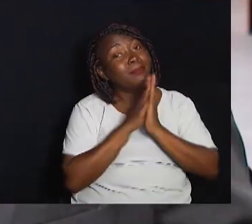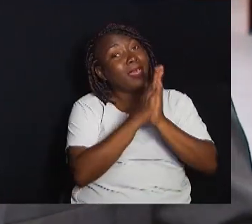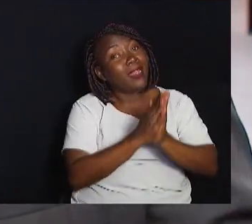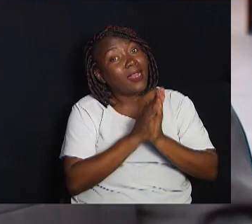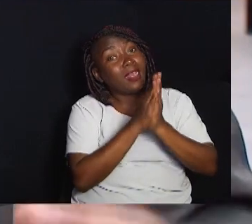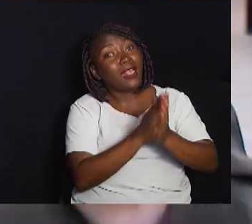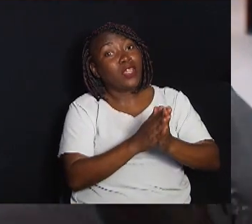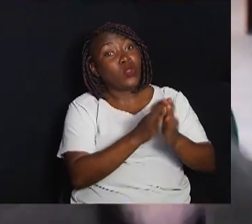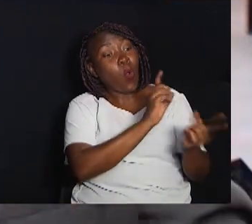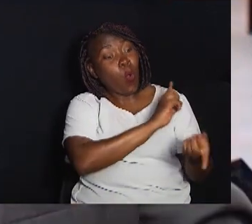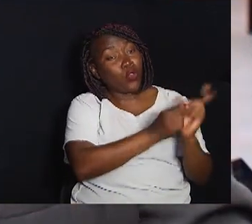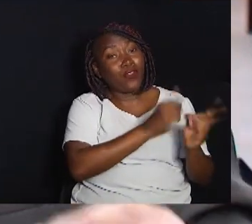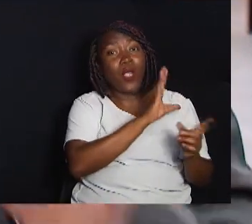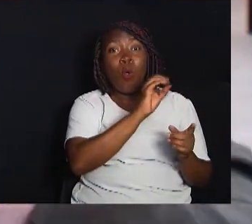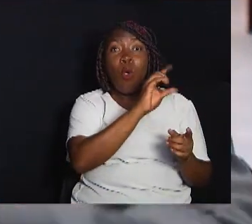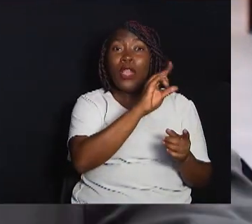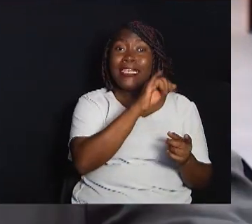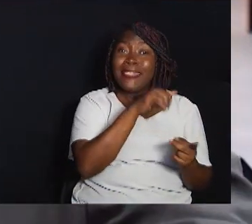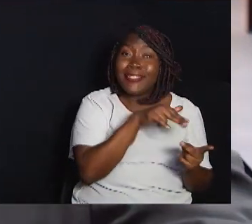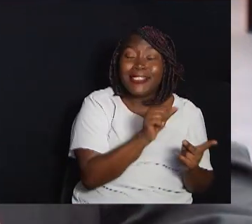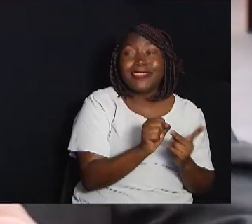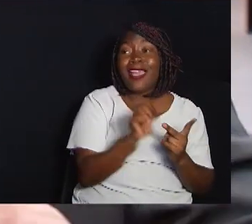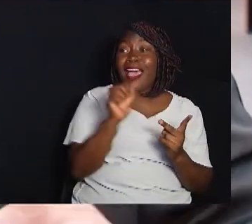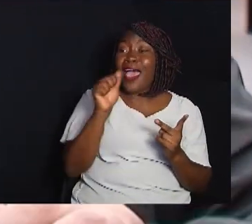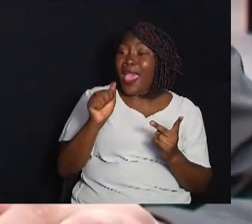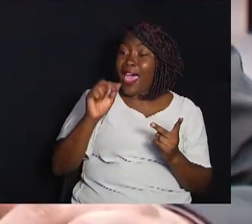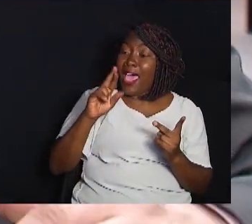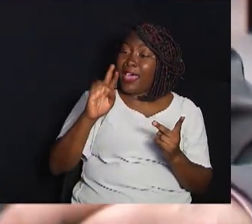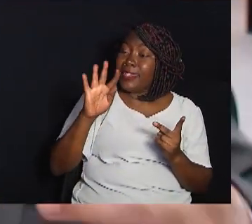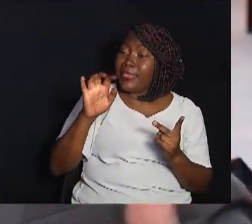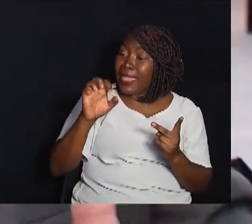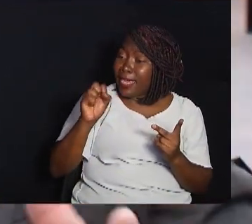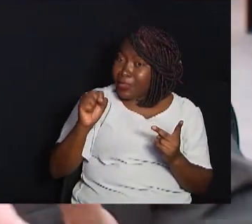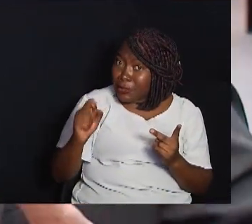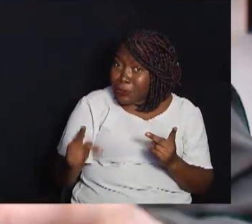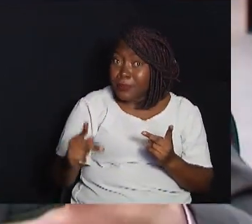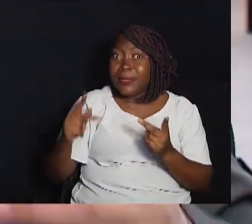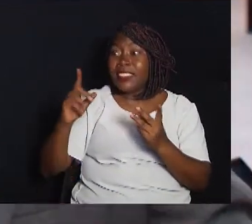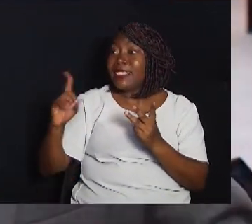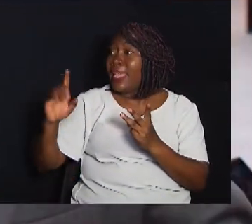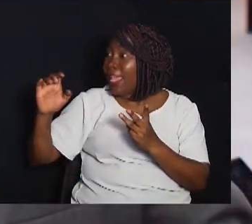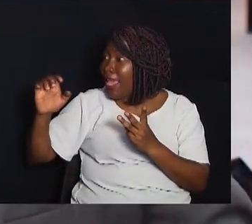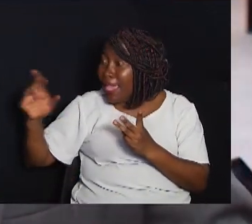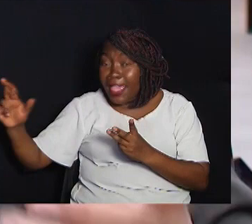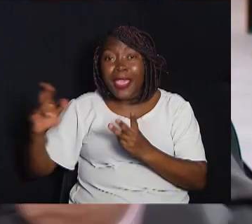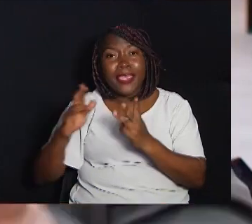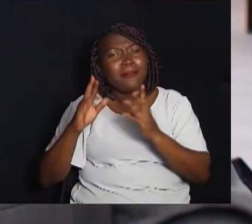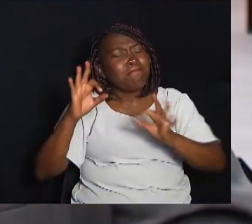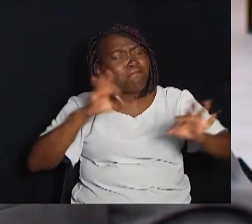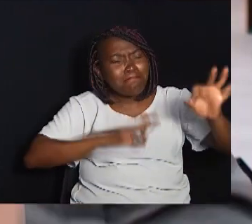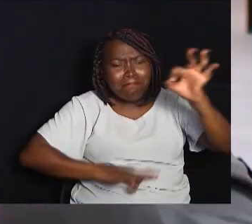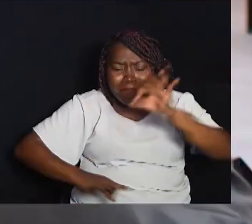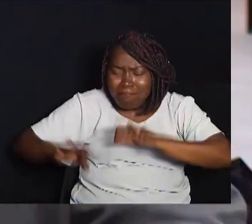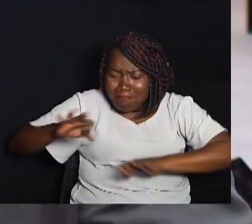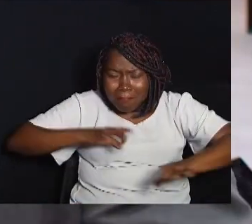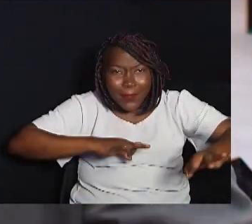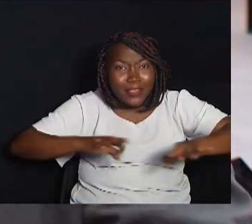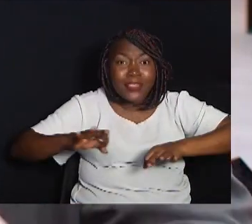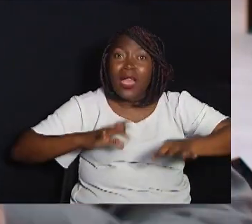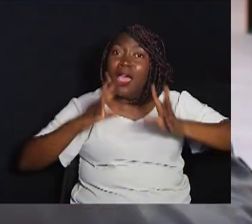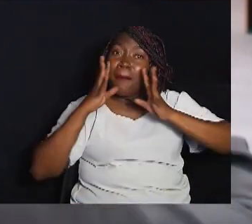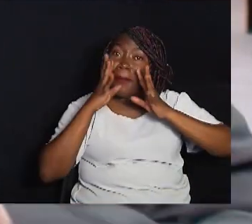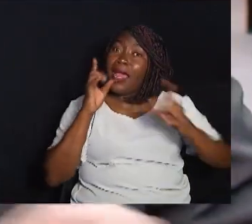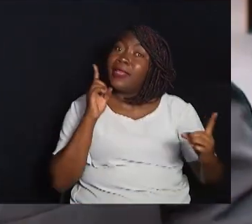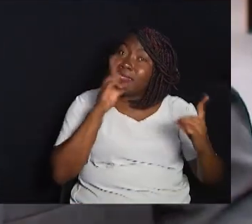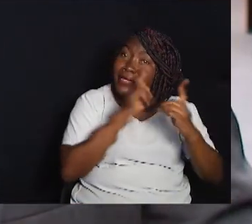Rodovia das Colinas, à Artesp e ao DR Que projete, faça algum projeto para atender essa importante